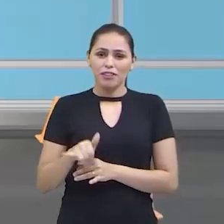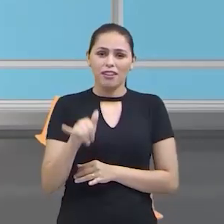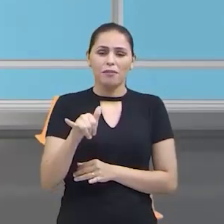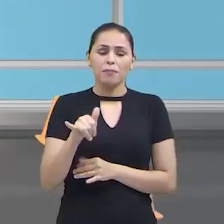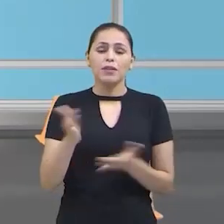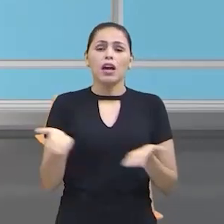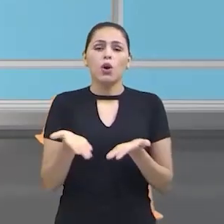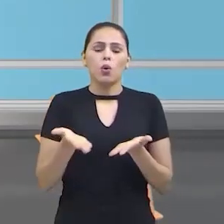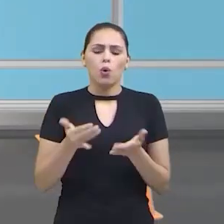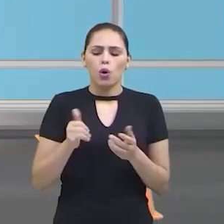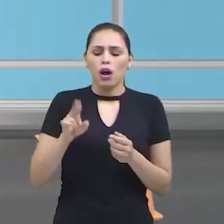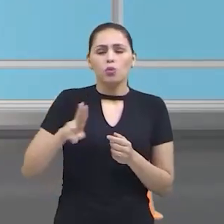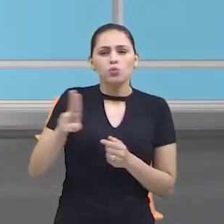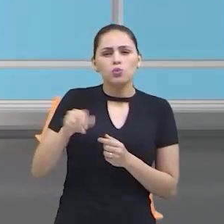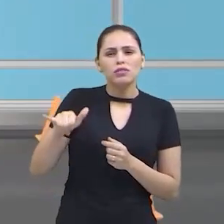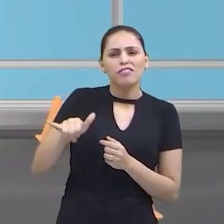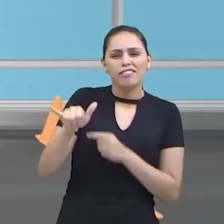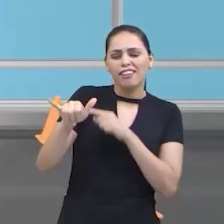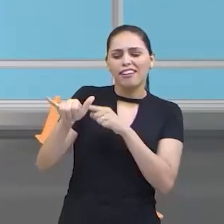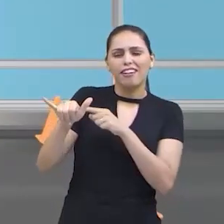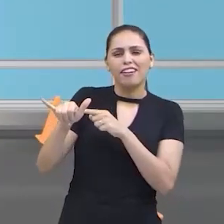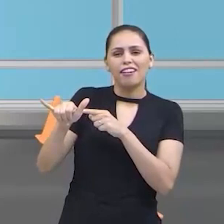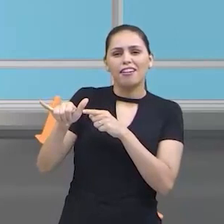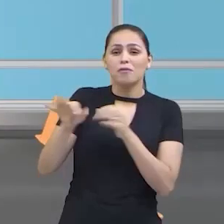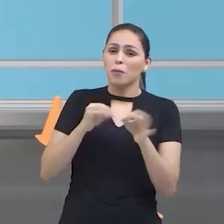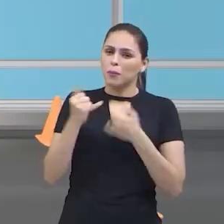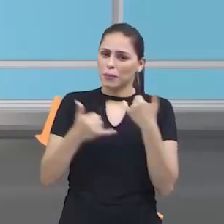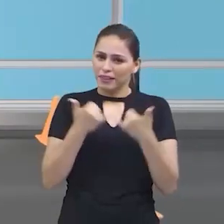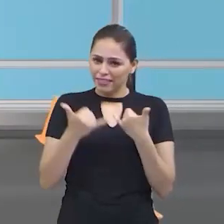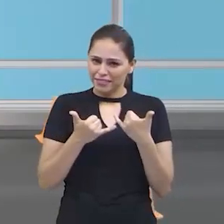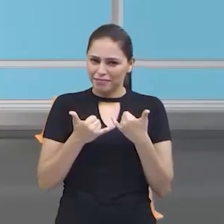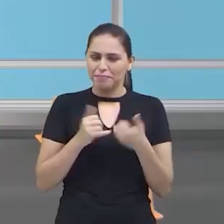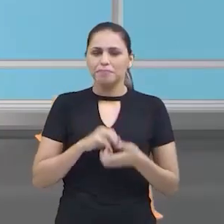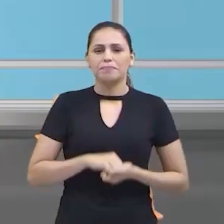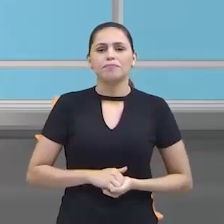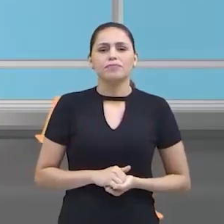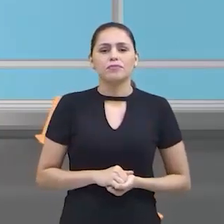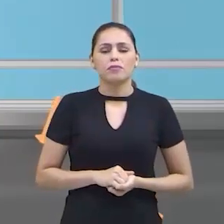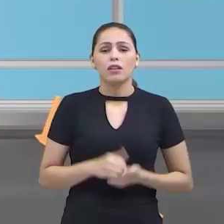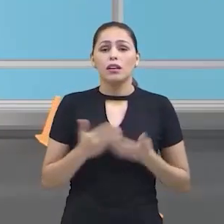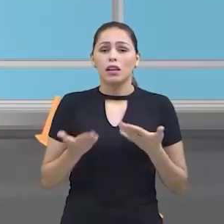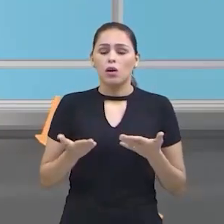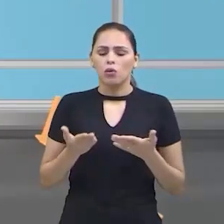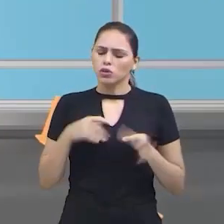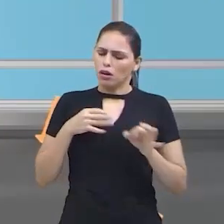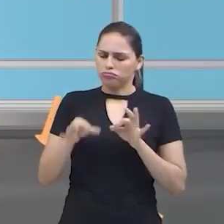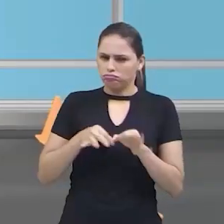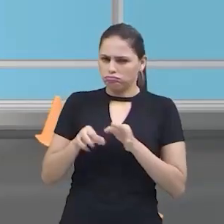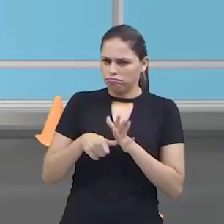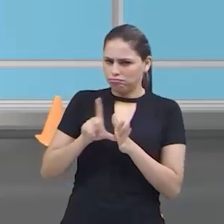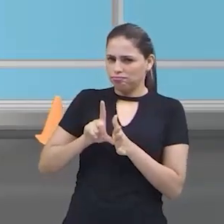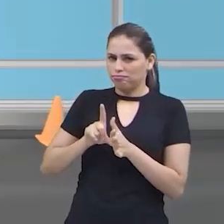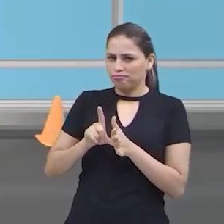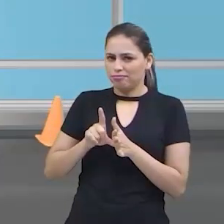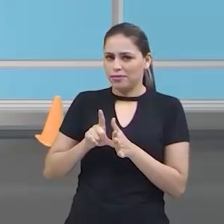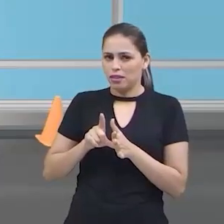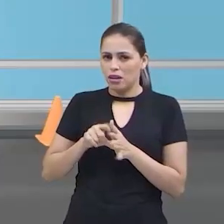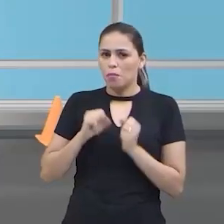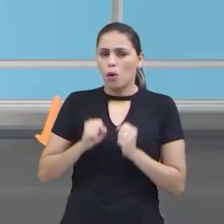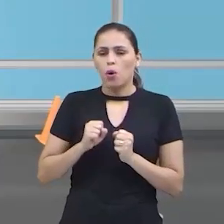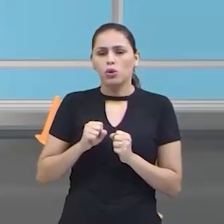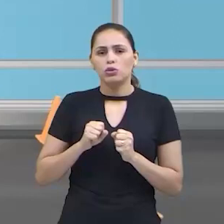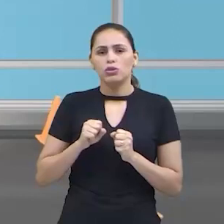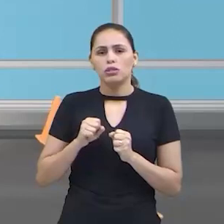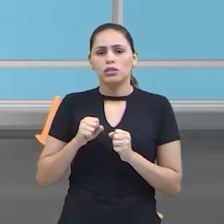Agora, com o nosso aviãozinho montado, a gente vai brincar. Não é? Vamos fazer essa brincadeira. Eu já deixei montado aqui. Você coloca...